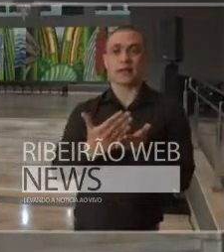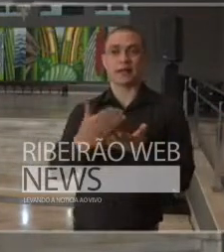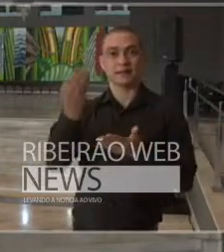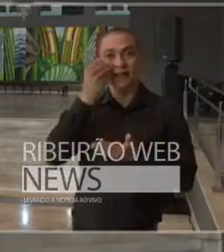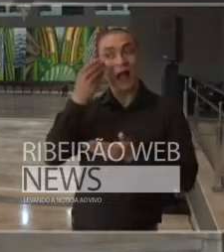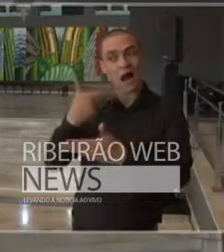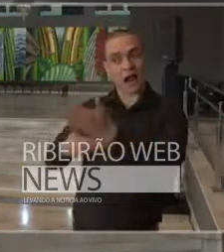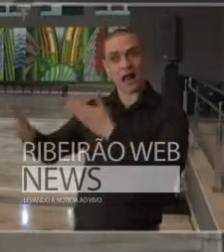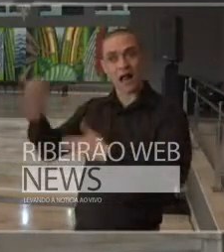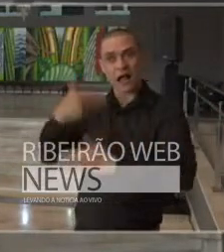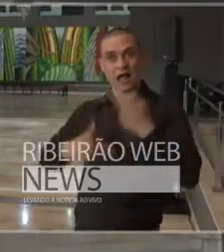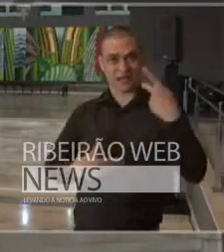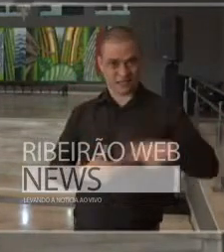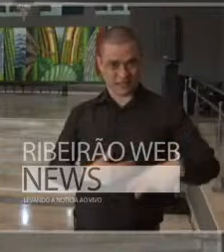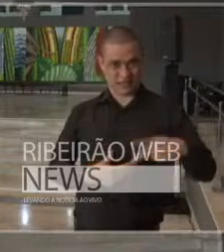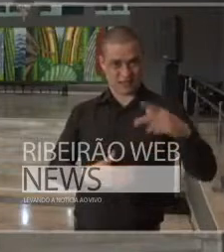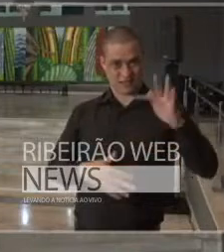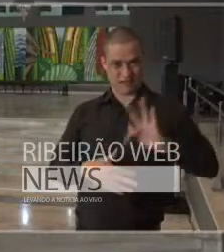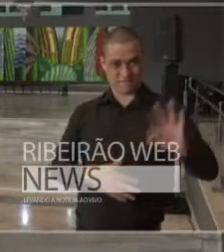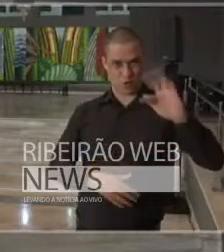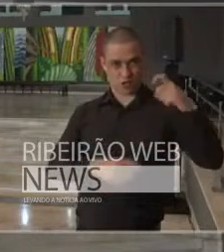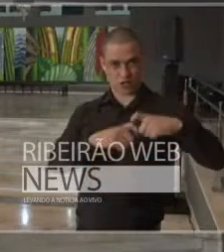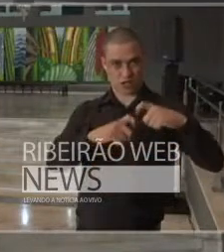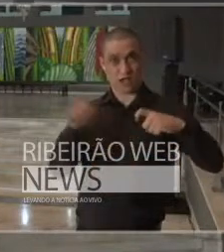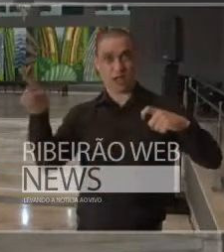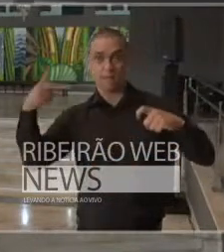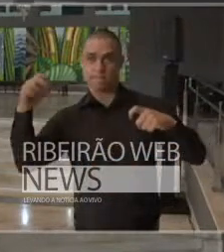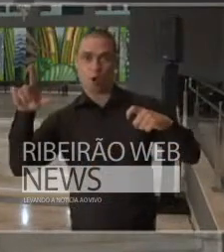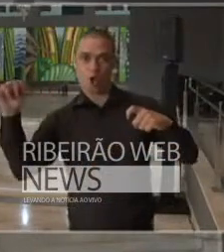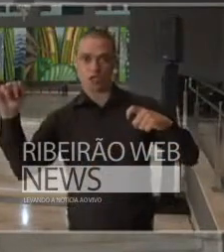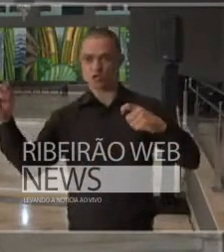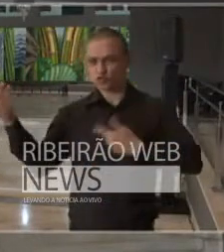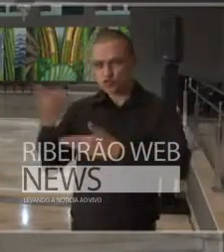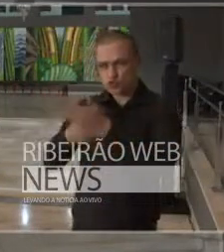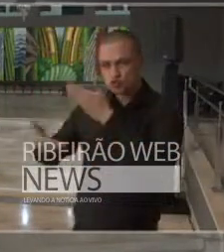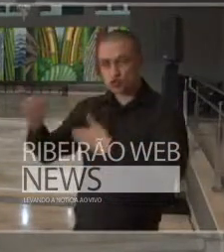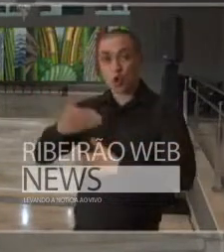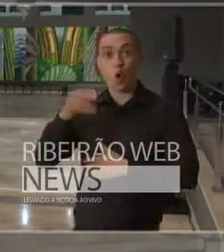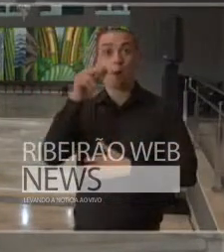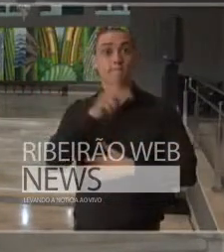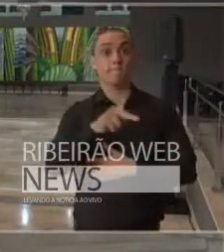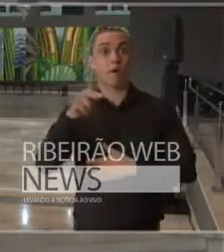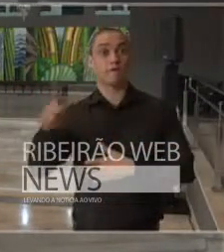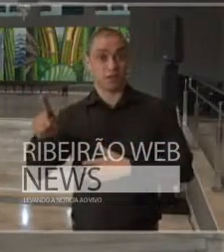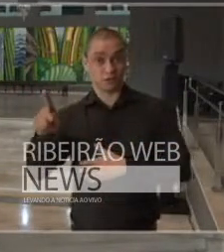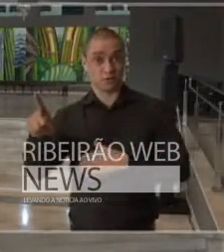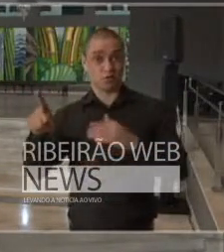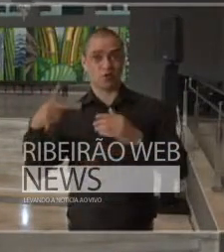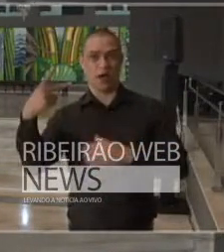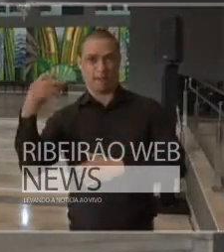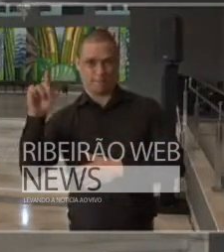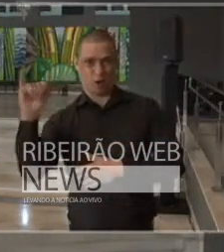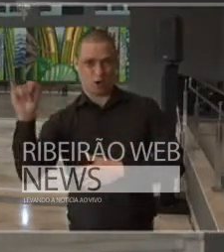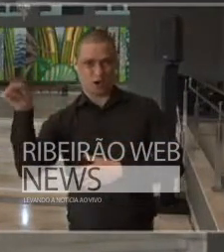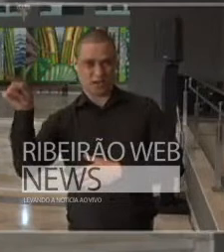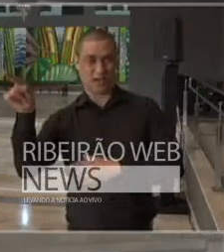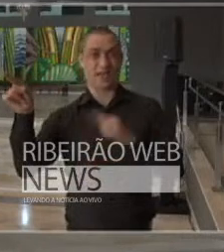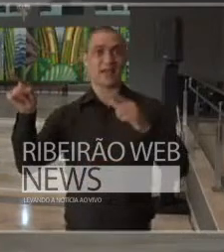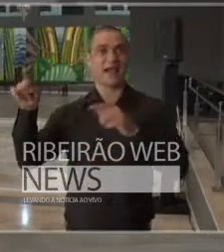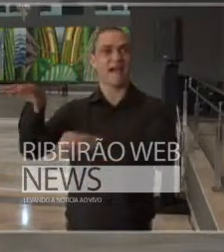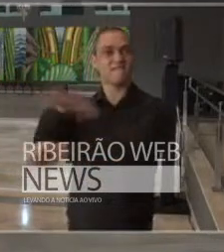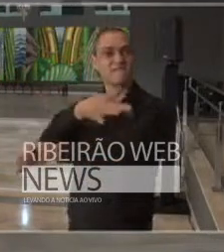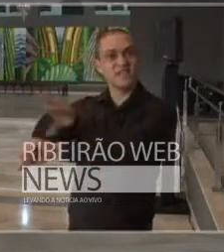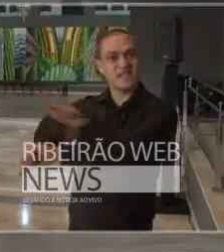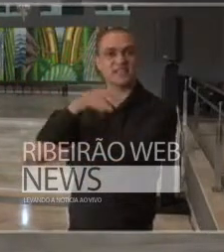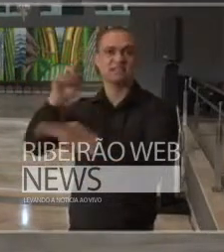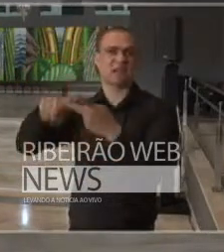interações soluções e de equipamentos. Vários professores, vários pesquisadores da Poli, da Física,